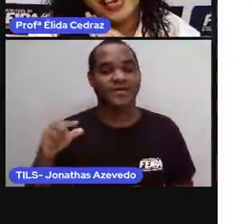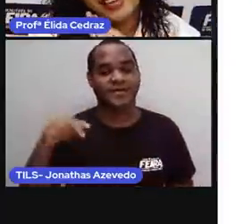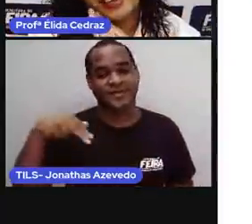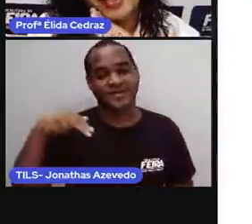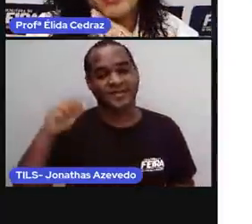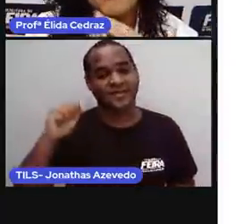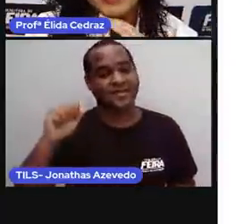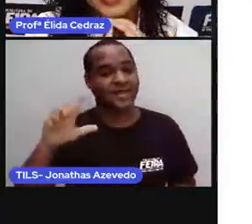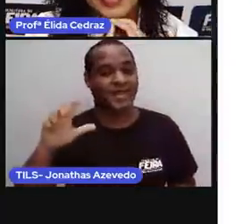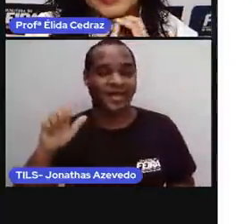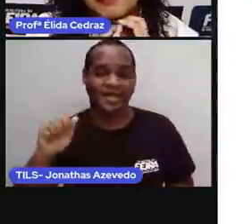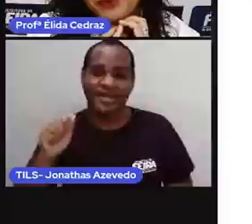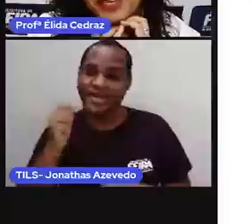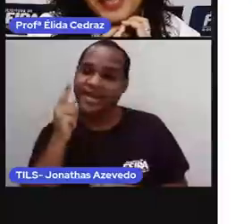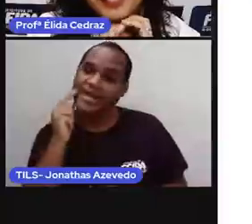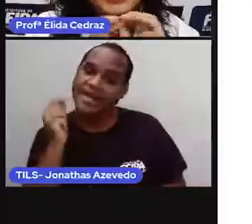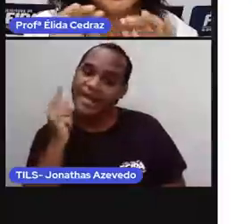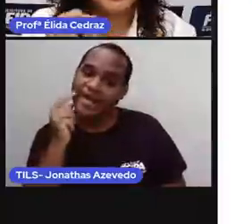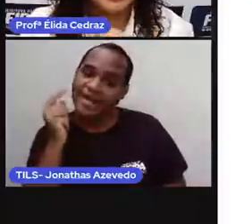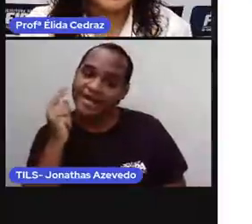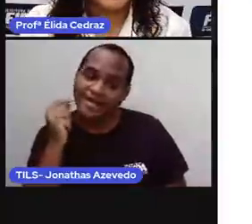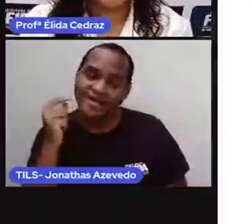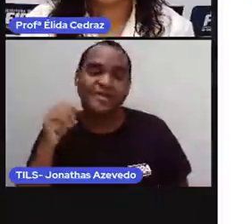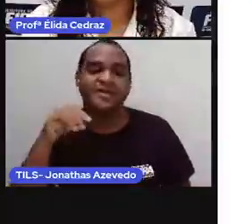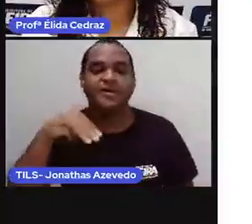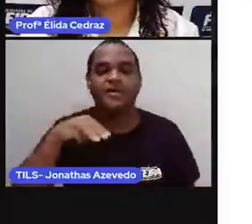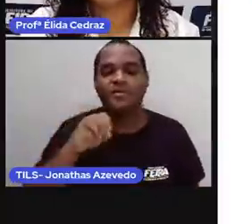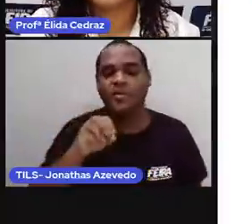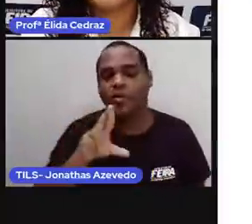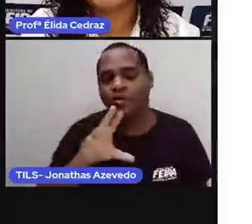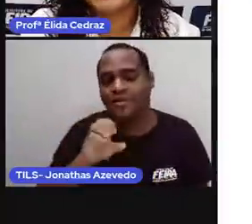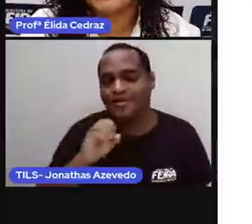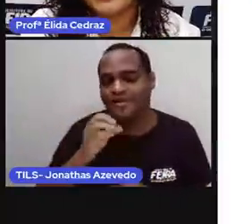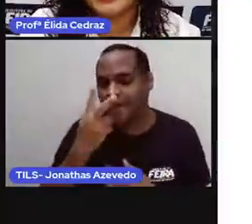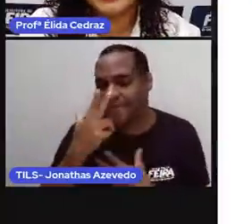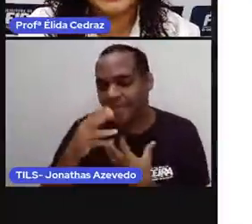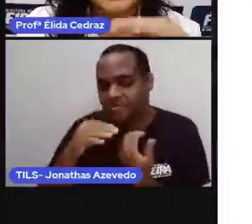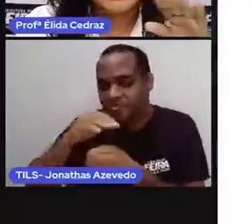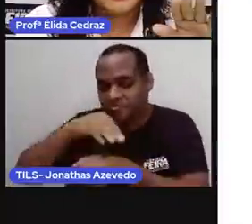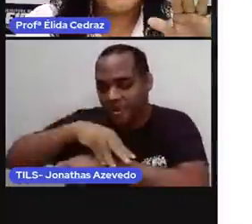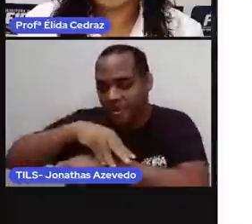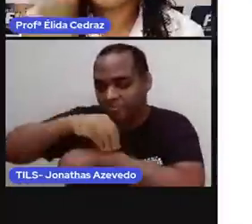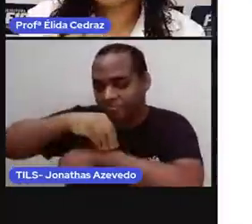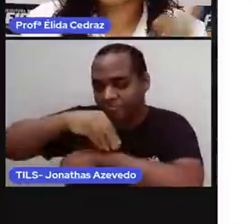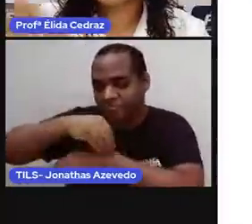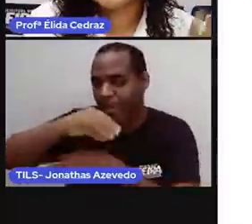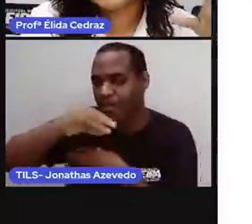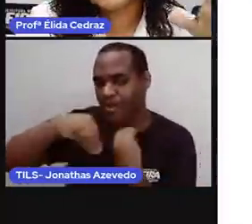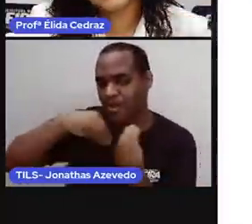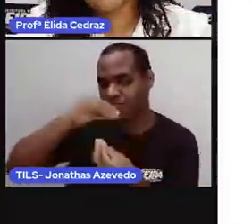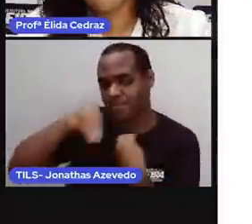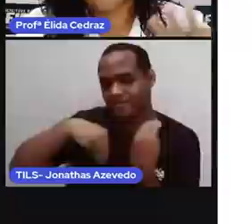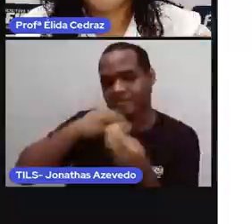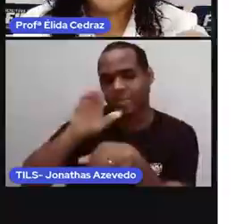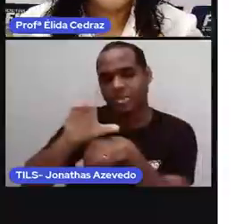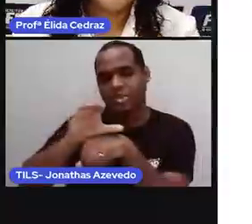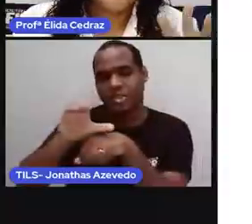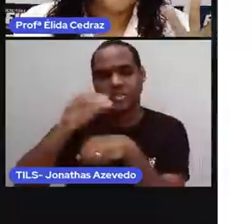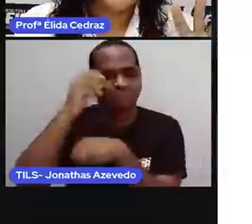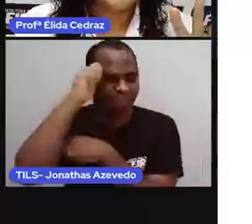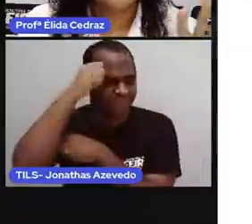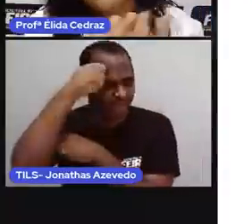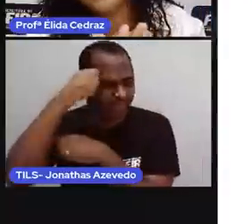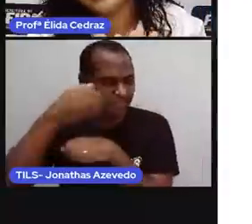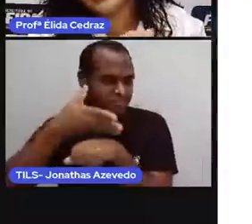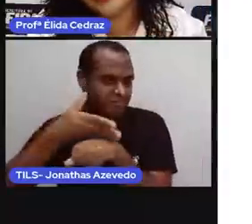Nala. É uma gata morisca. Ela tem morisca porque o pelo dela é meio cinza, com preto e